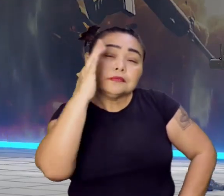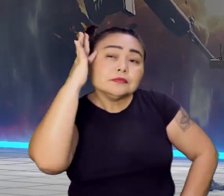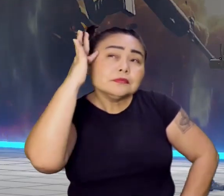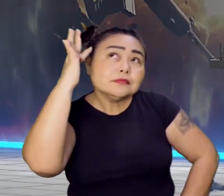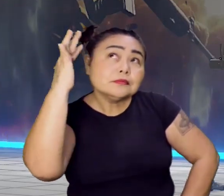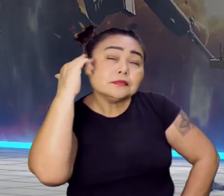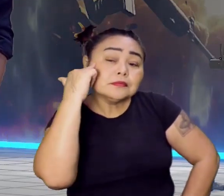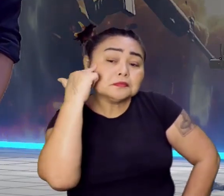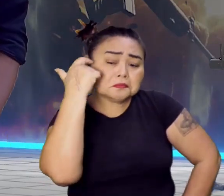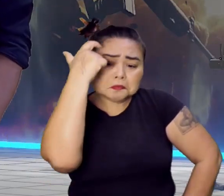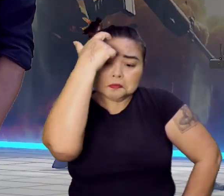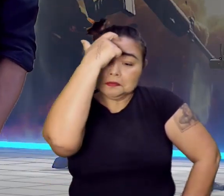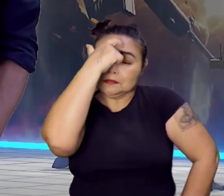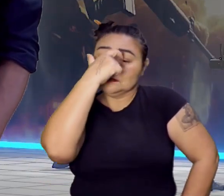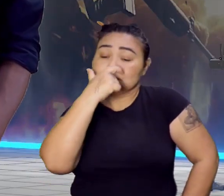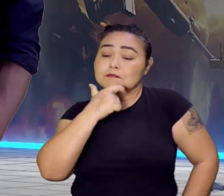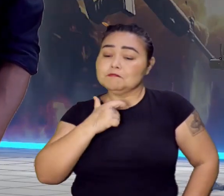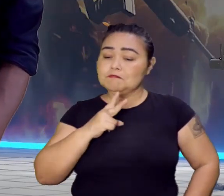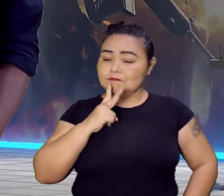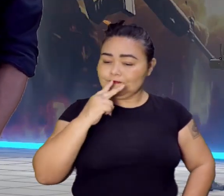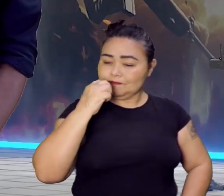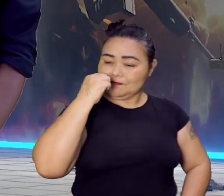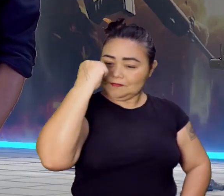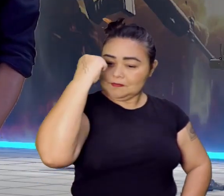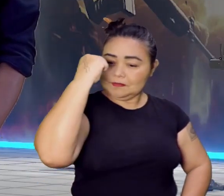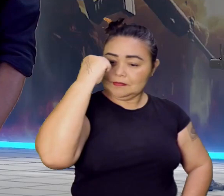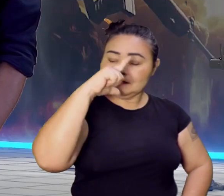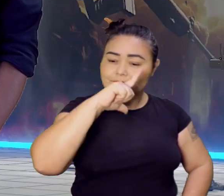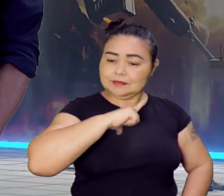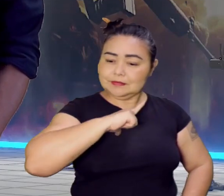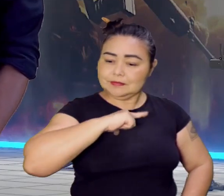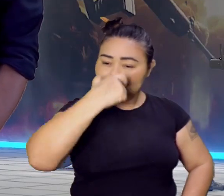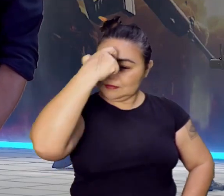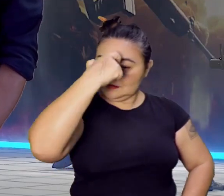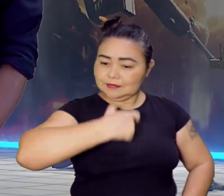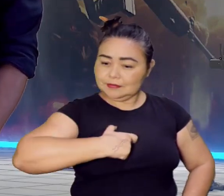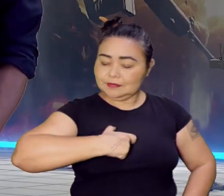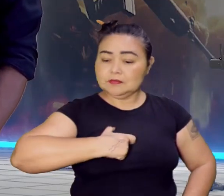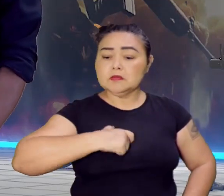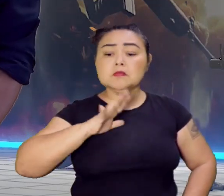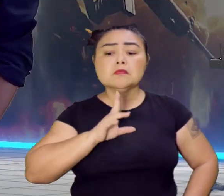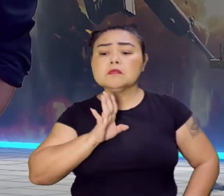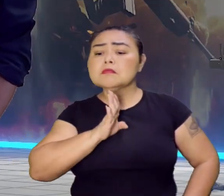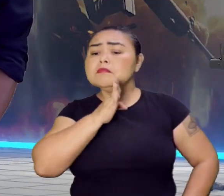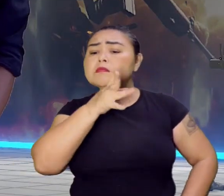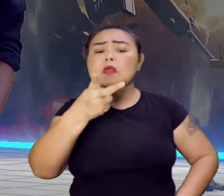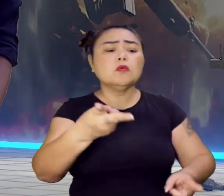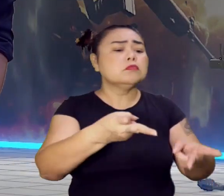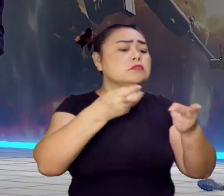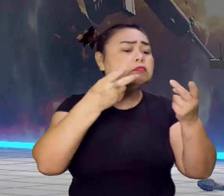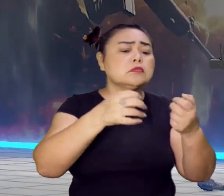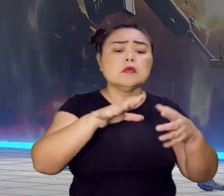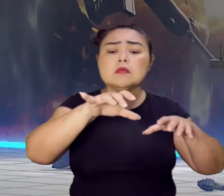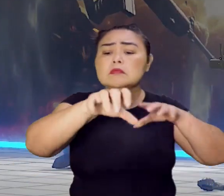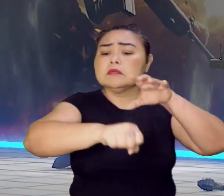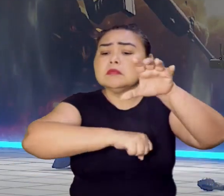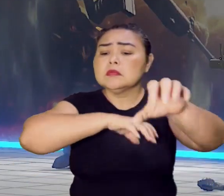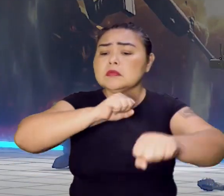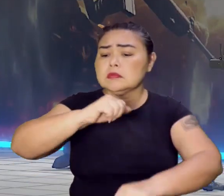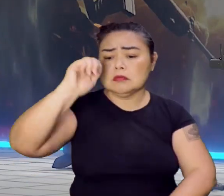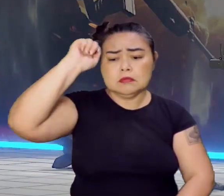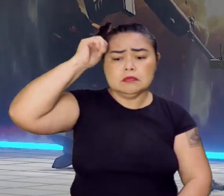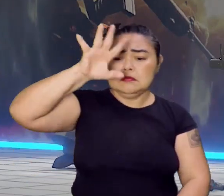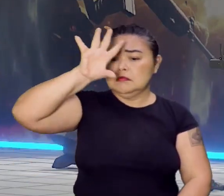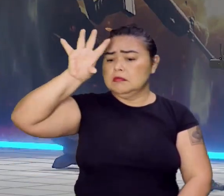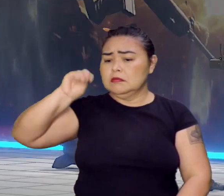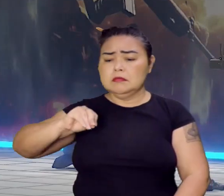poderio que esse governante está tendo? Das colônias. Ele pode explorar a colônia agora da África, da